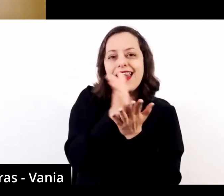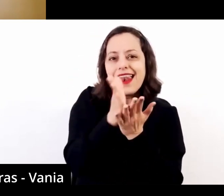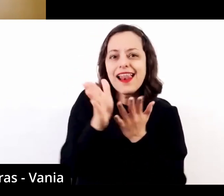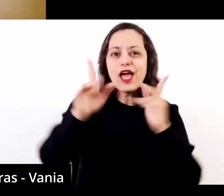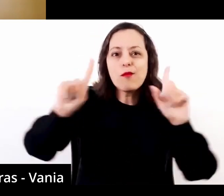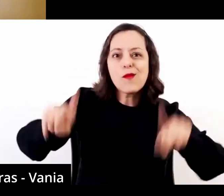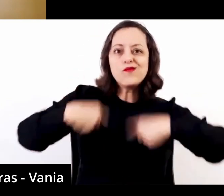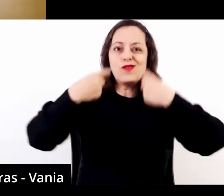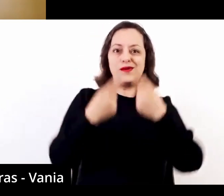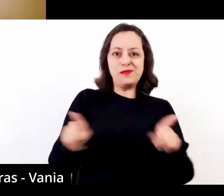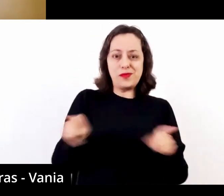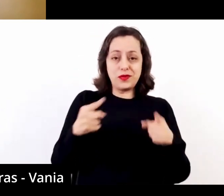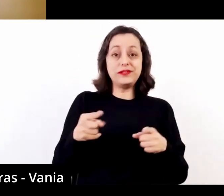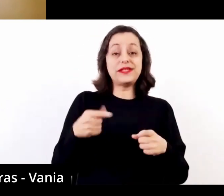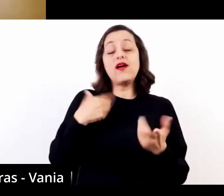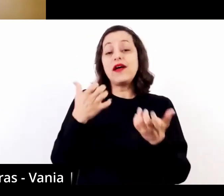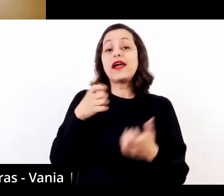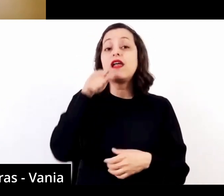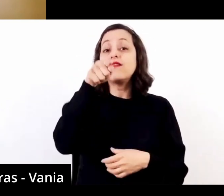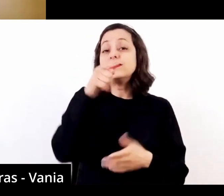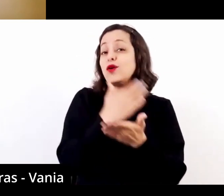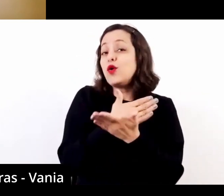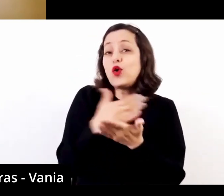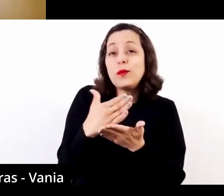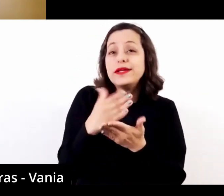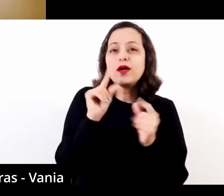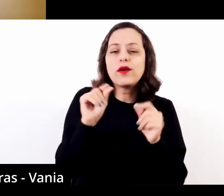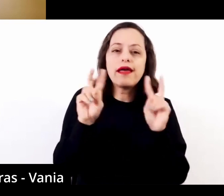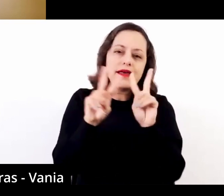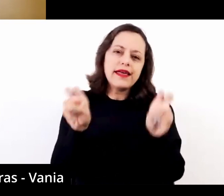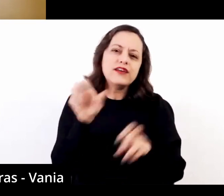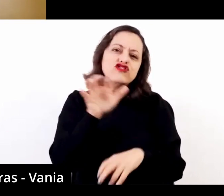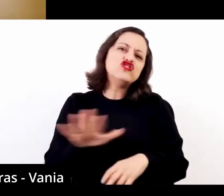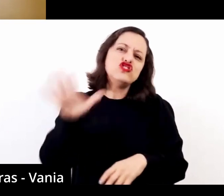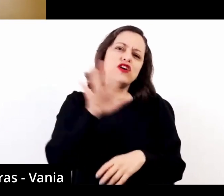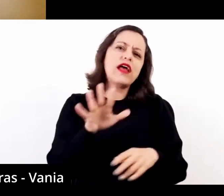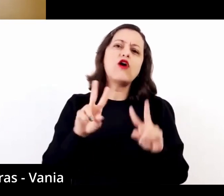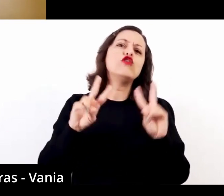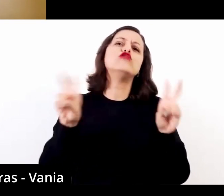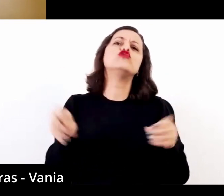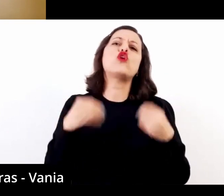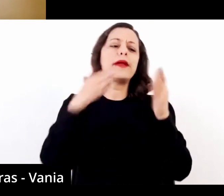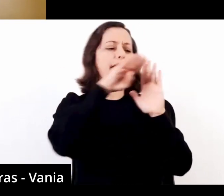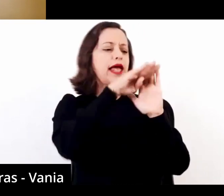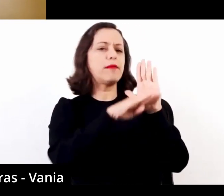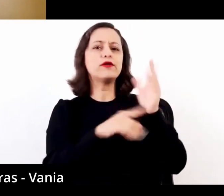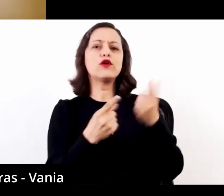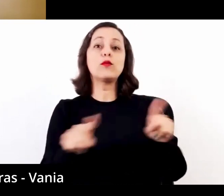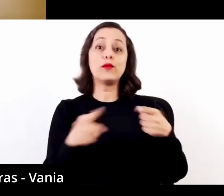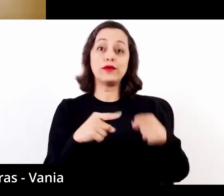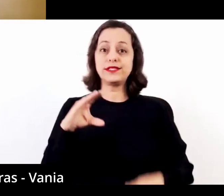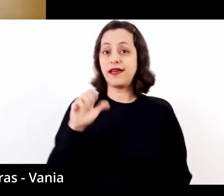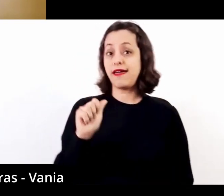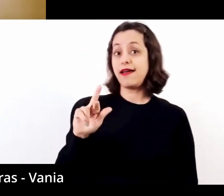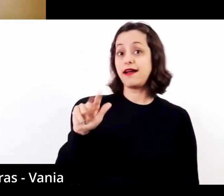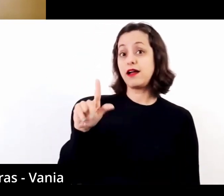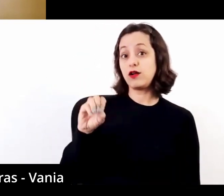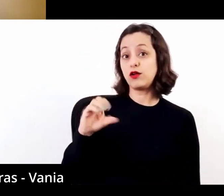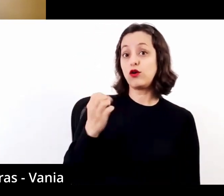gostaria que para a gente iniciar a nossa conversa, você comentasse de uma forma bem geral sobre o repertório que o Carlo Curattolo